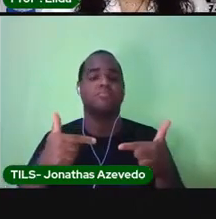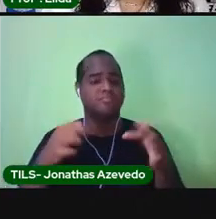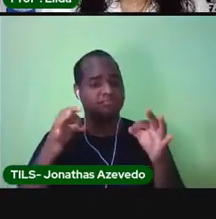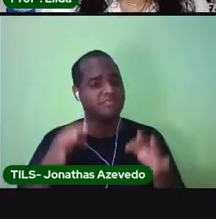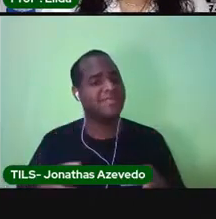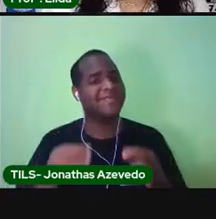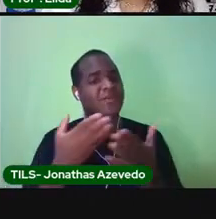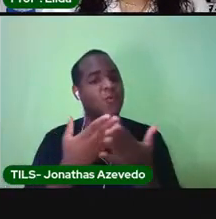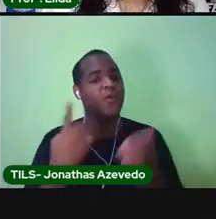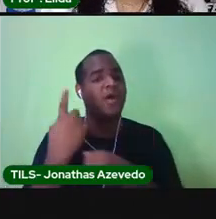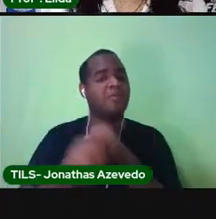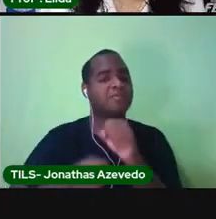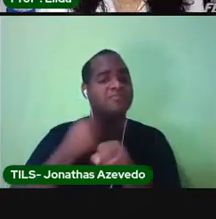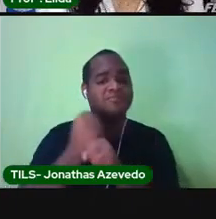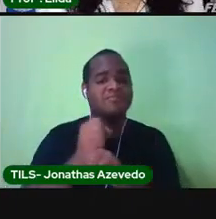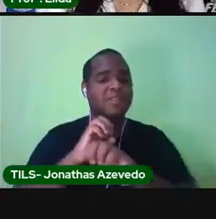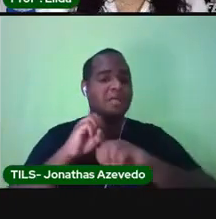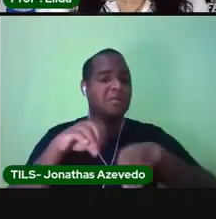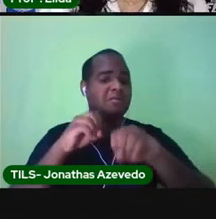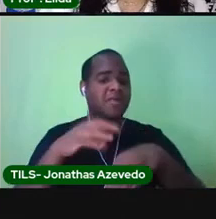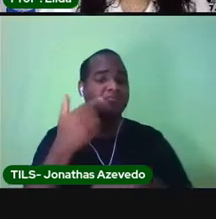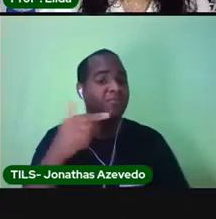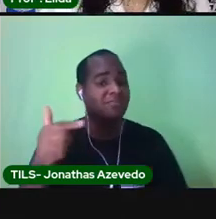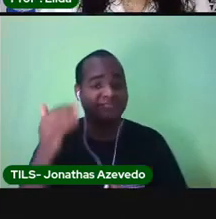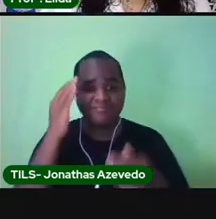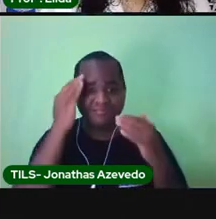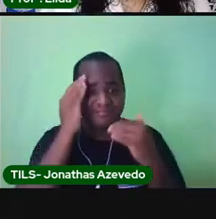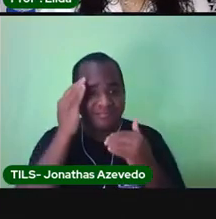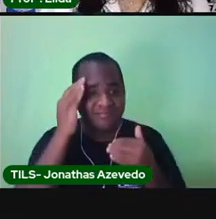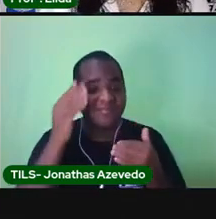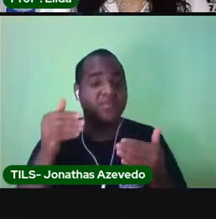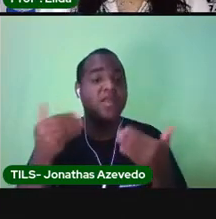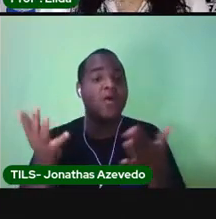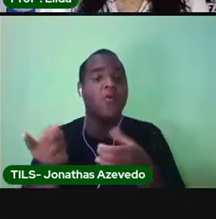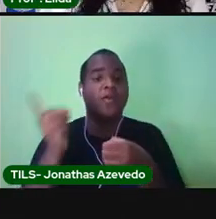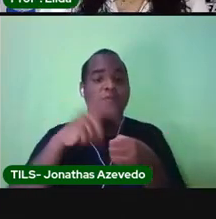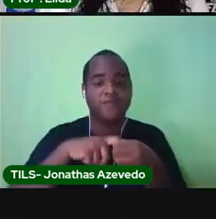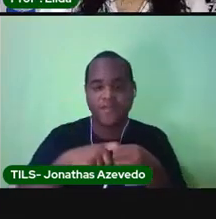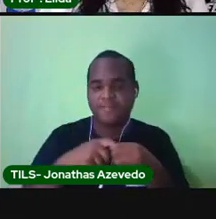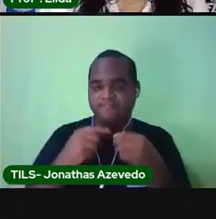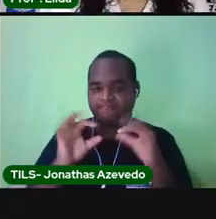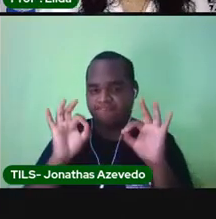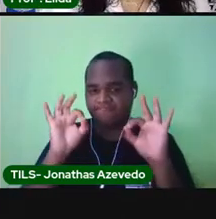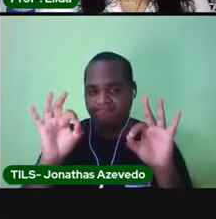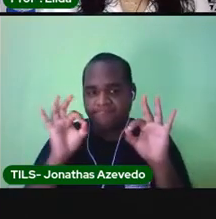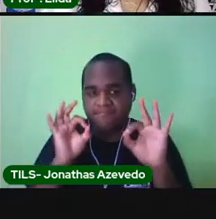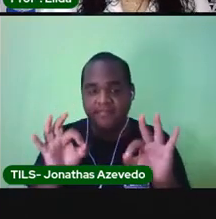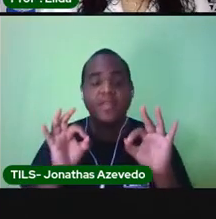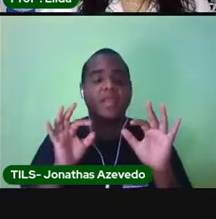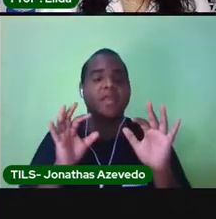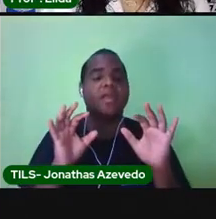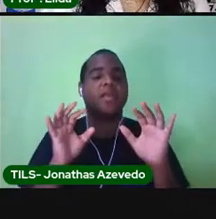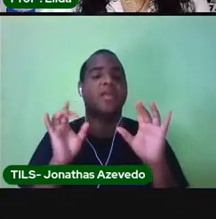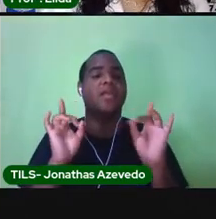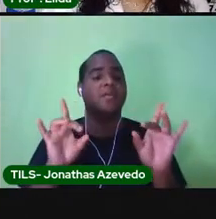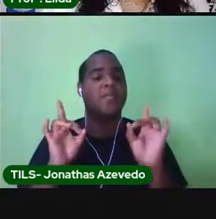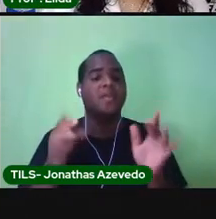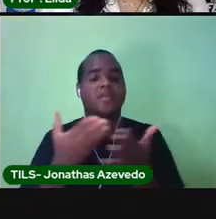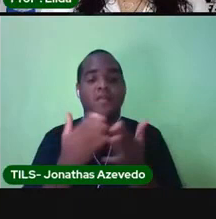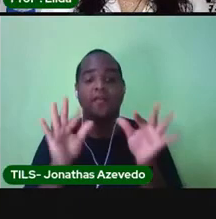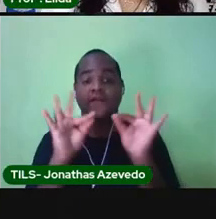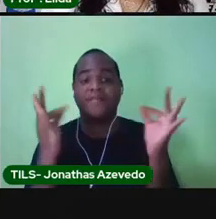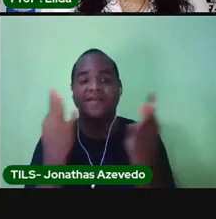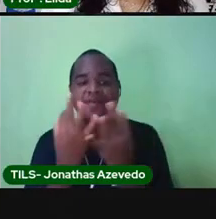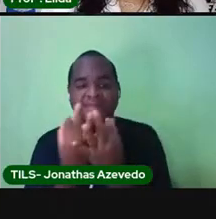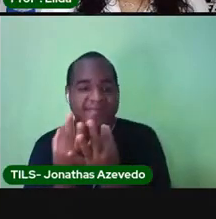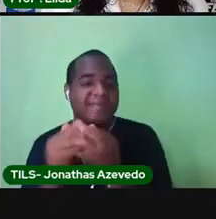ficamos um ano sem aula. Entendeu? Aí agora você vai caprichar e deixar a sua família